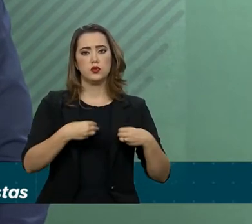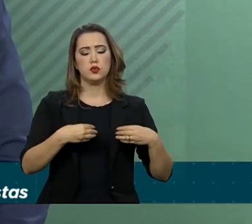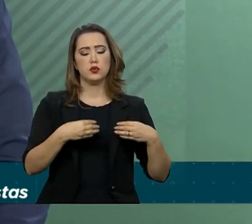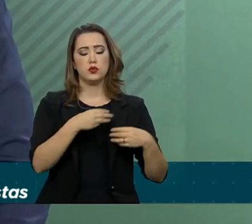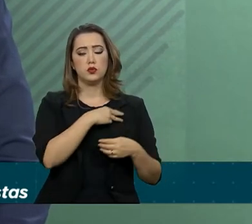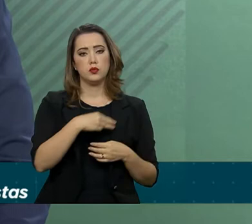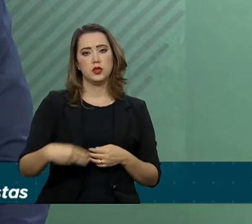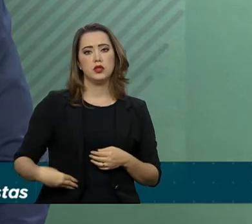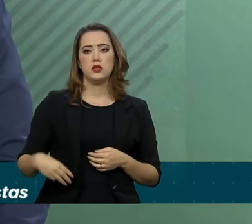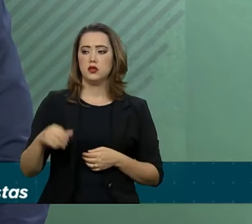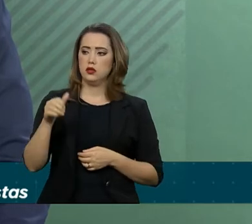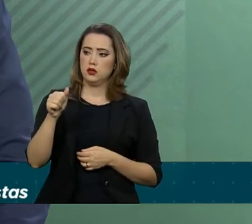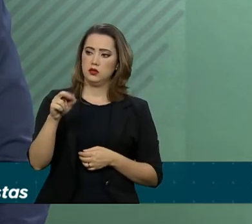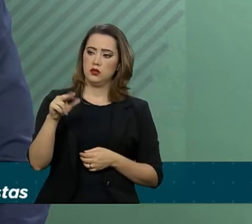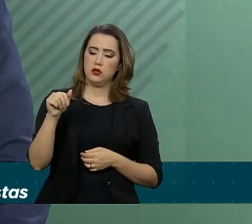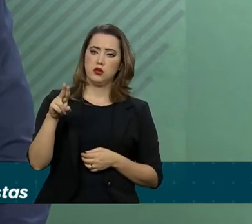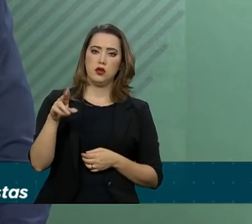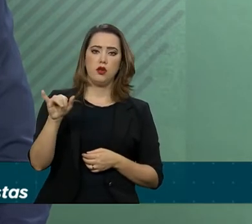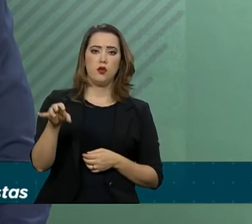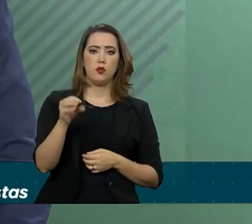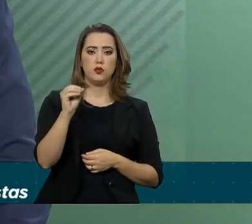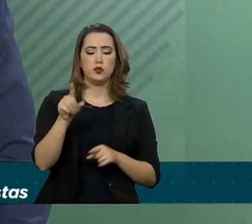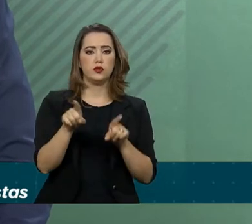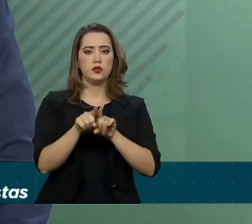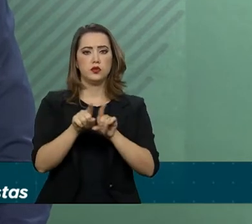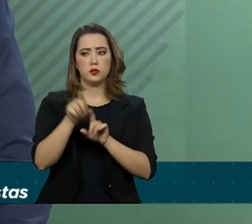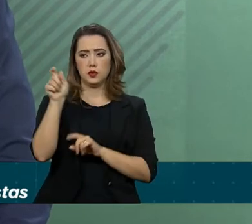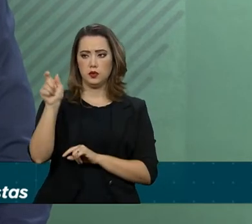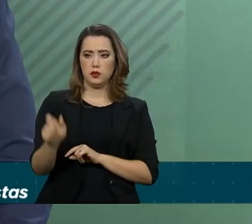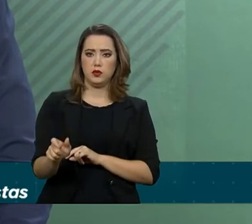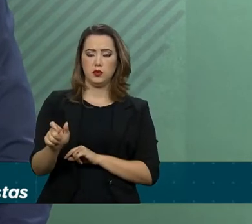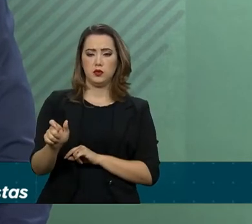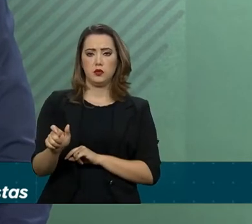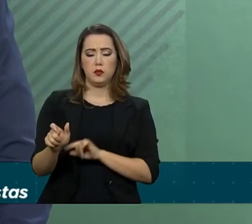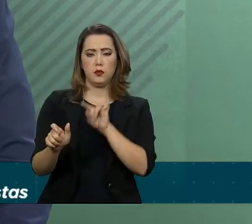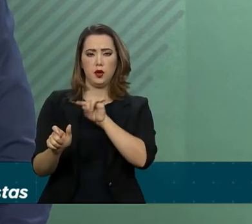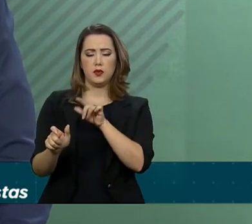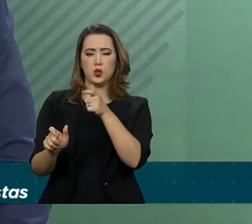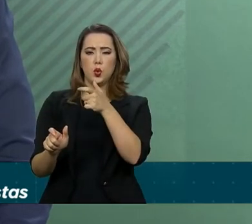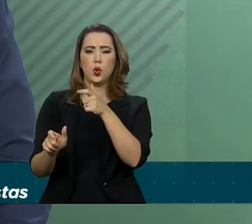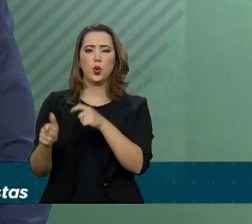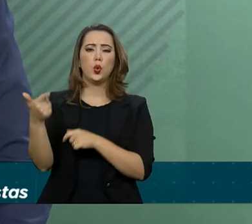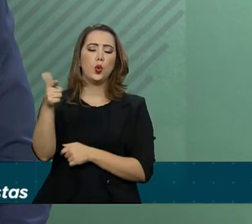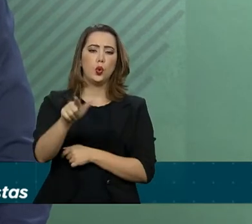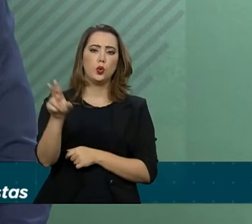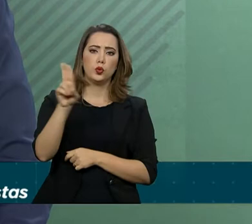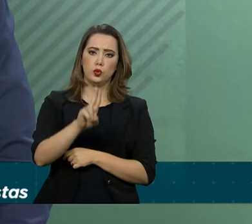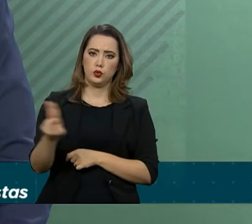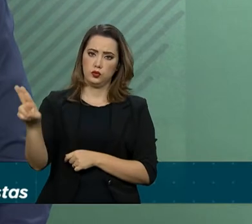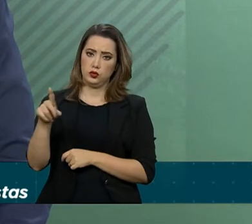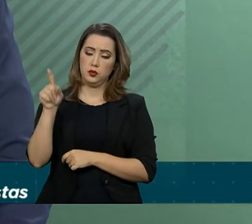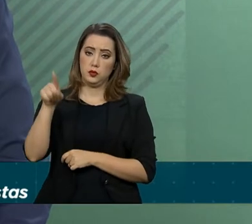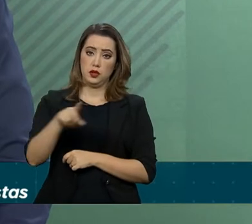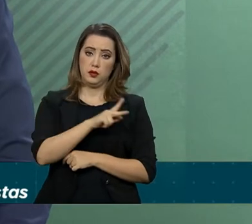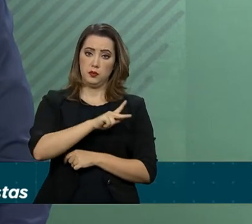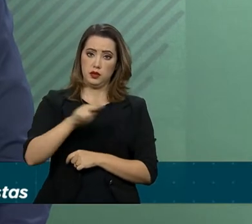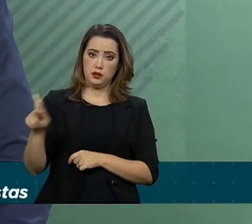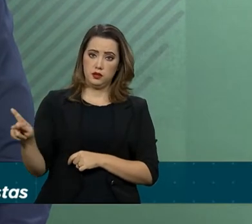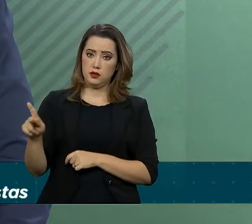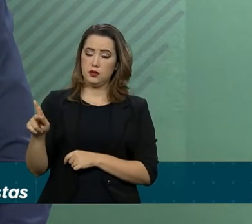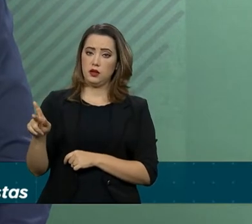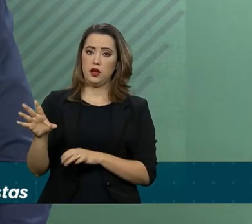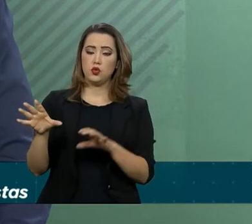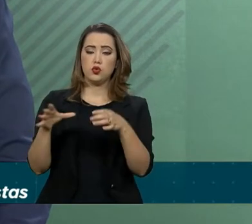e com o senhor Yohei Sasakawa, que é presidente da Fundação